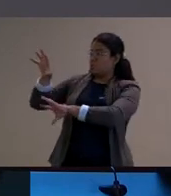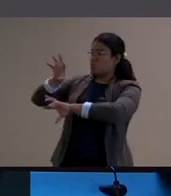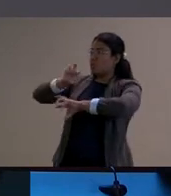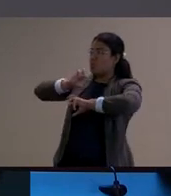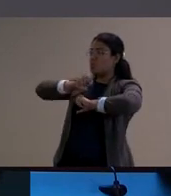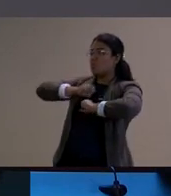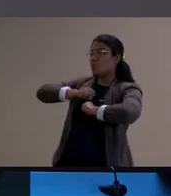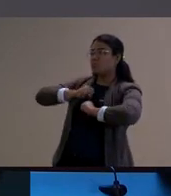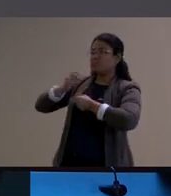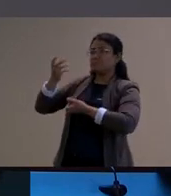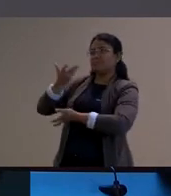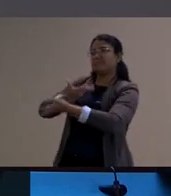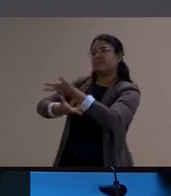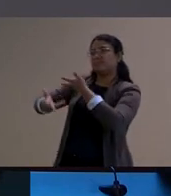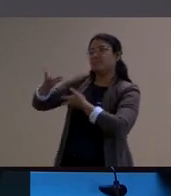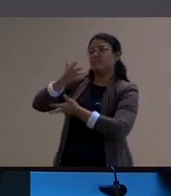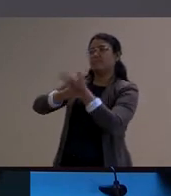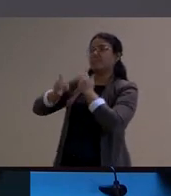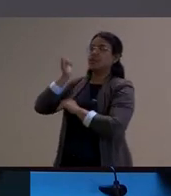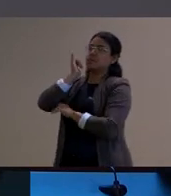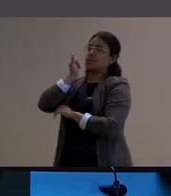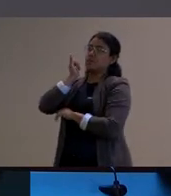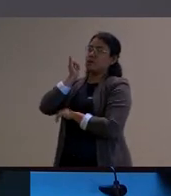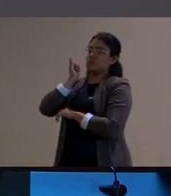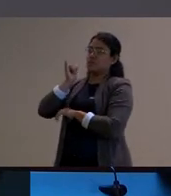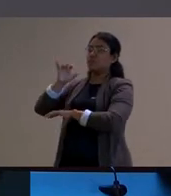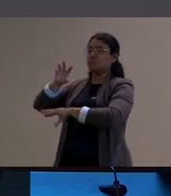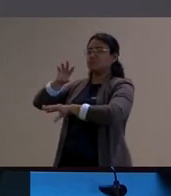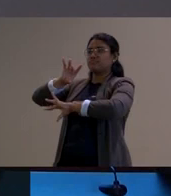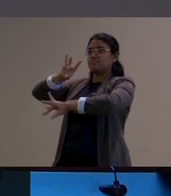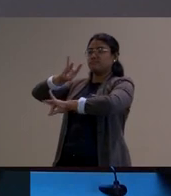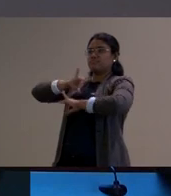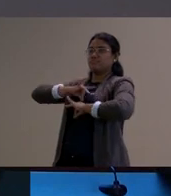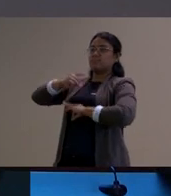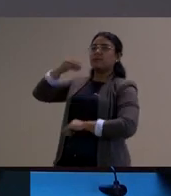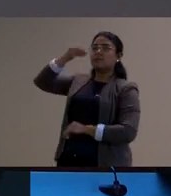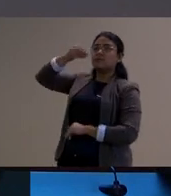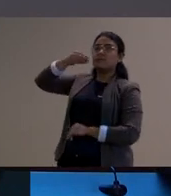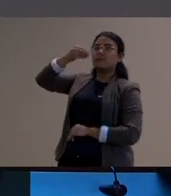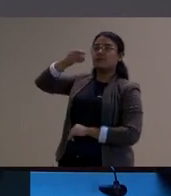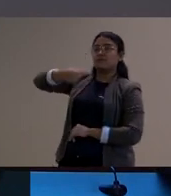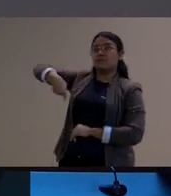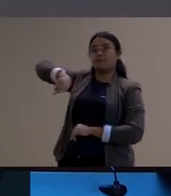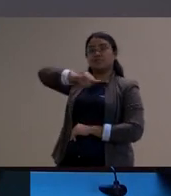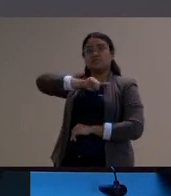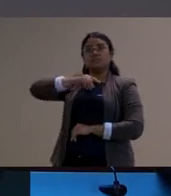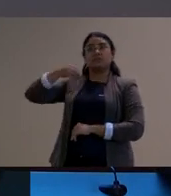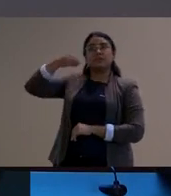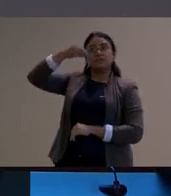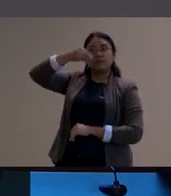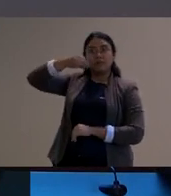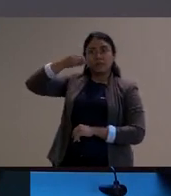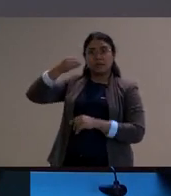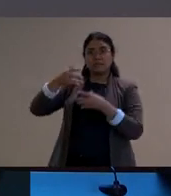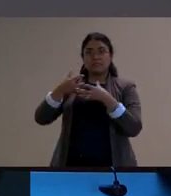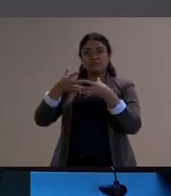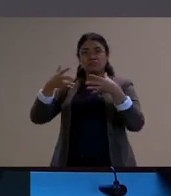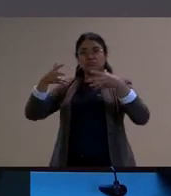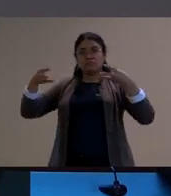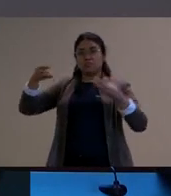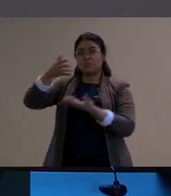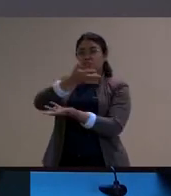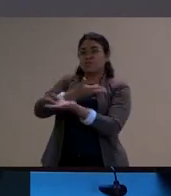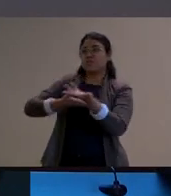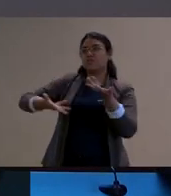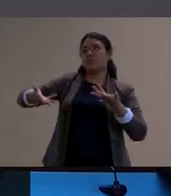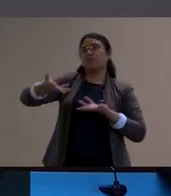de elaboração da nossa própria experiência ou seja a gente amplia a nossa experiência pela experiência do